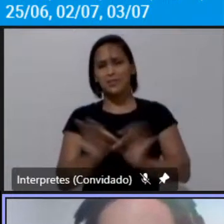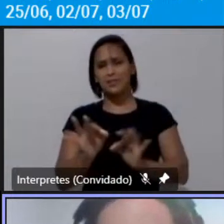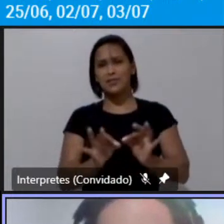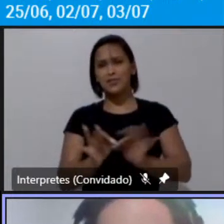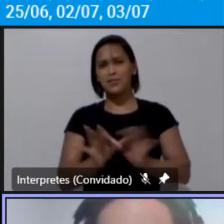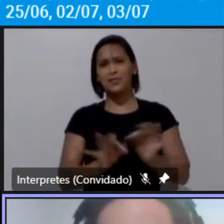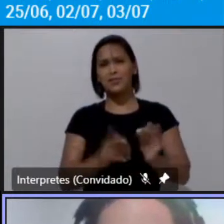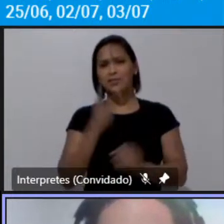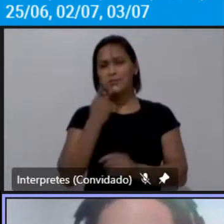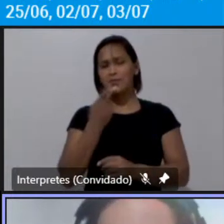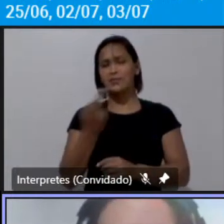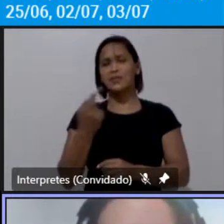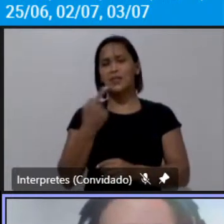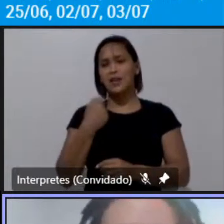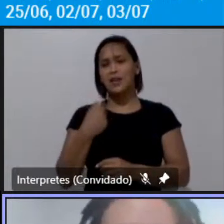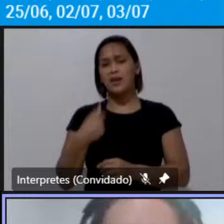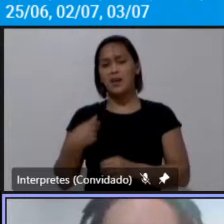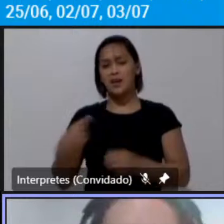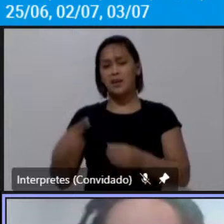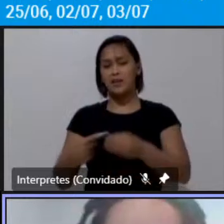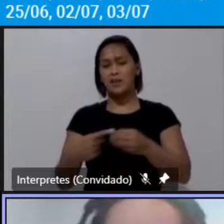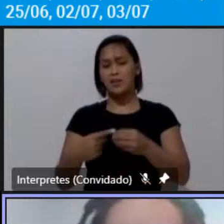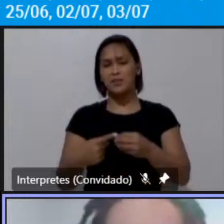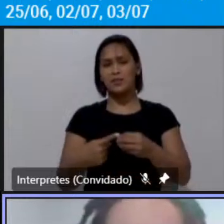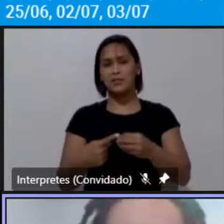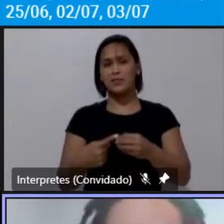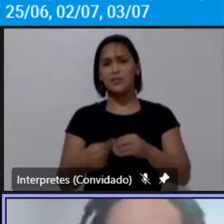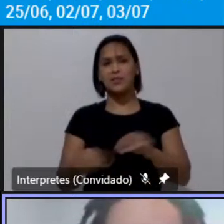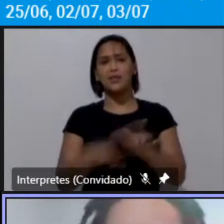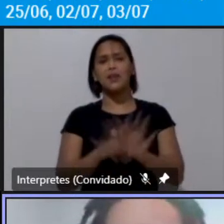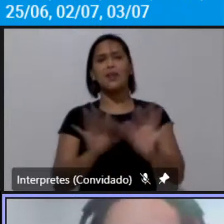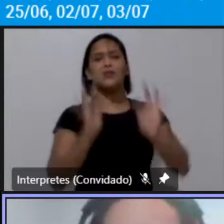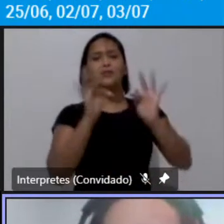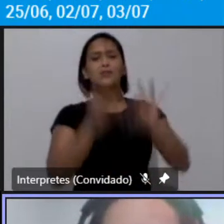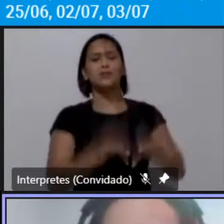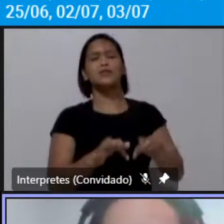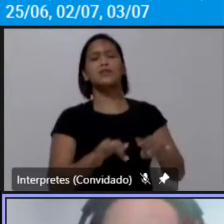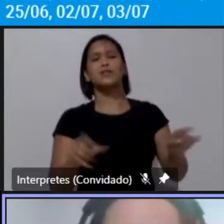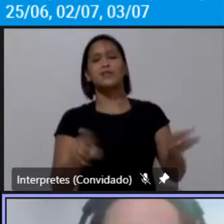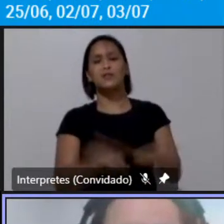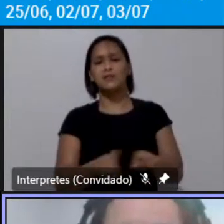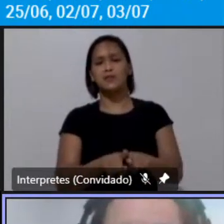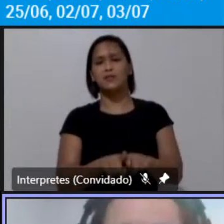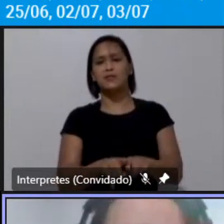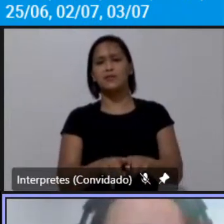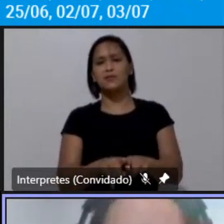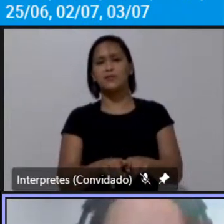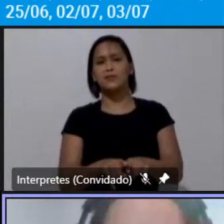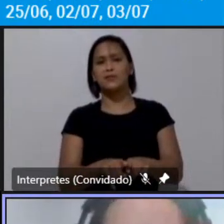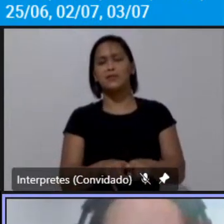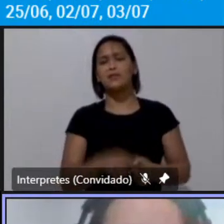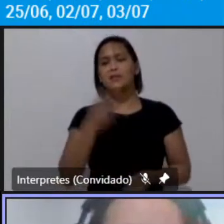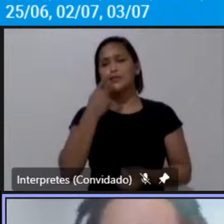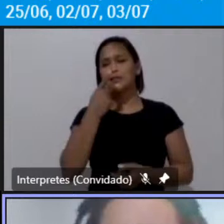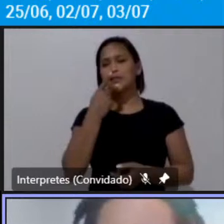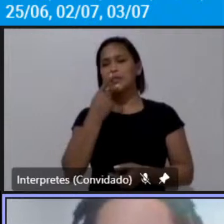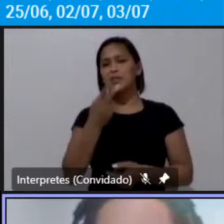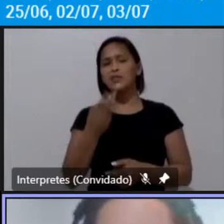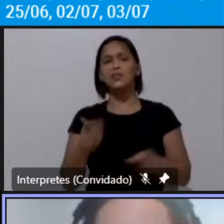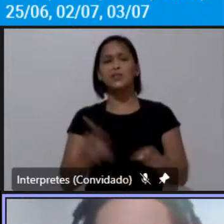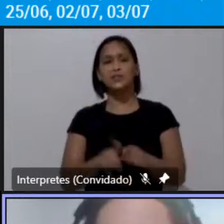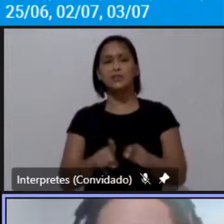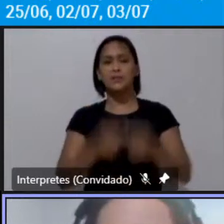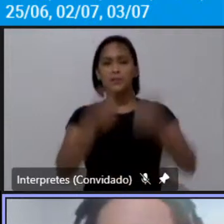em regiões metropolitanas e determinou né trouxe a previsão de que os planos de